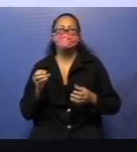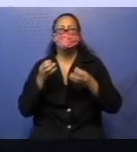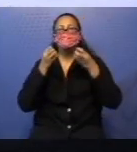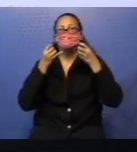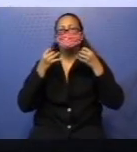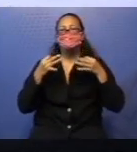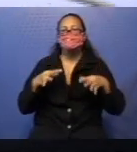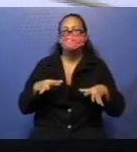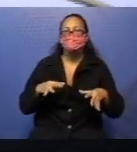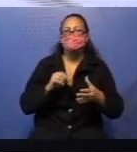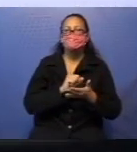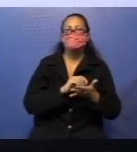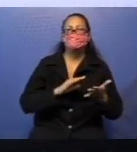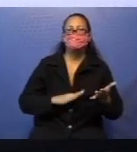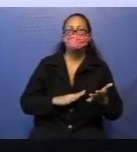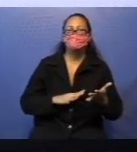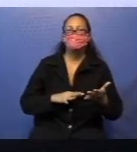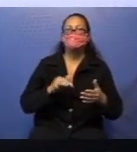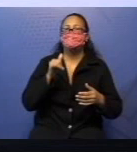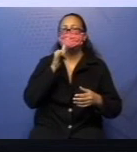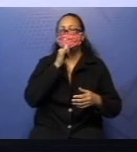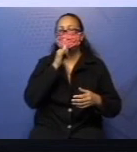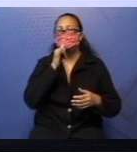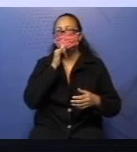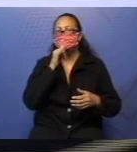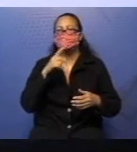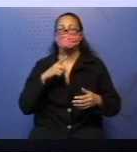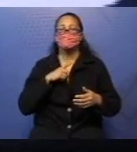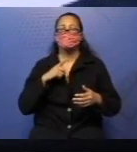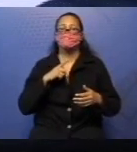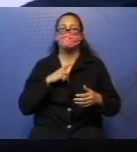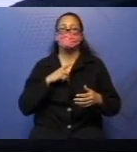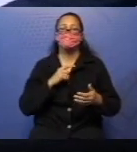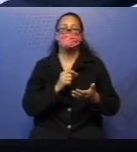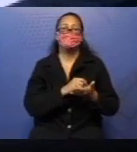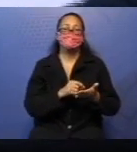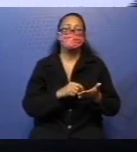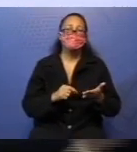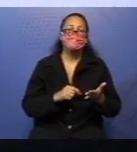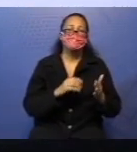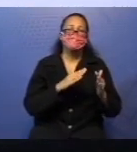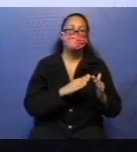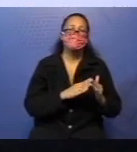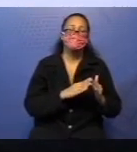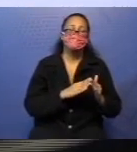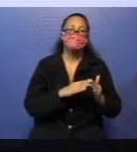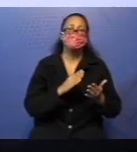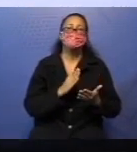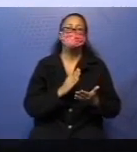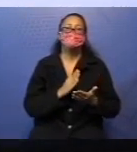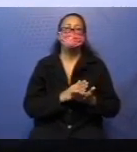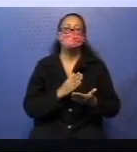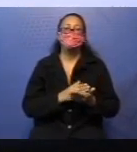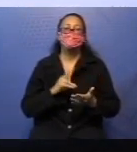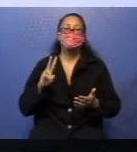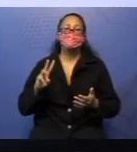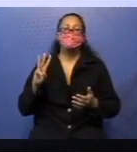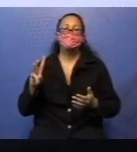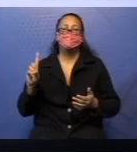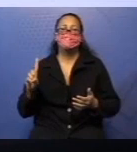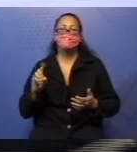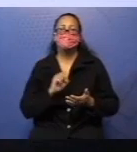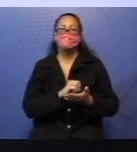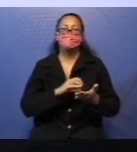com exemplos. E vai ter tarefa, que vai ser a página 231, exercícios